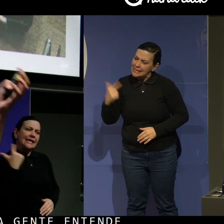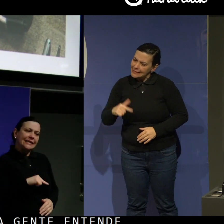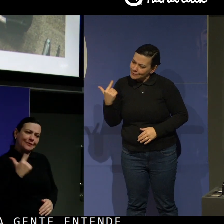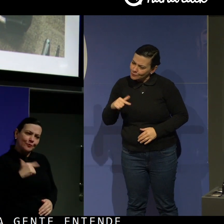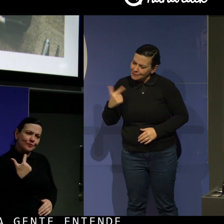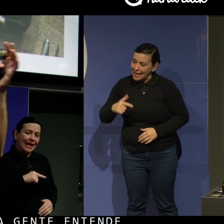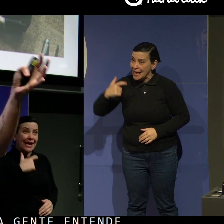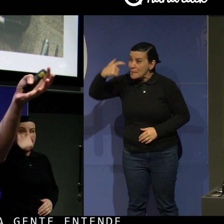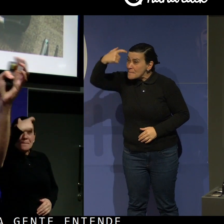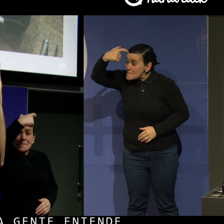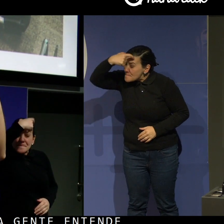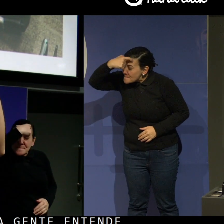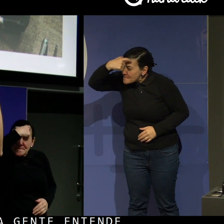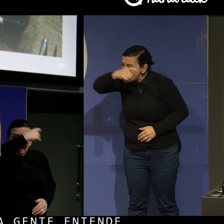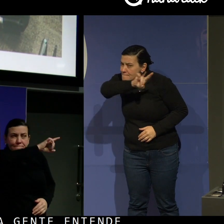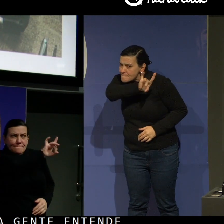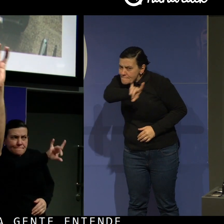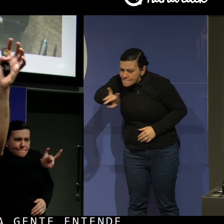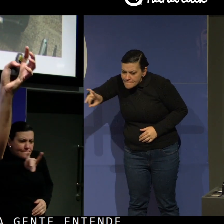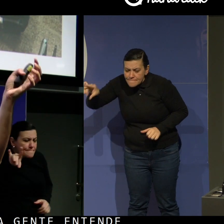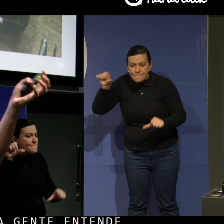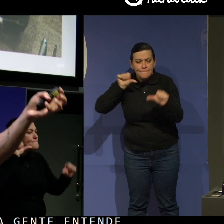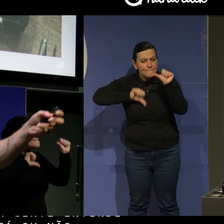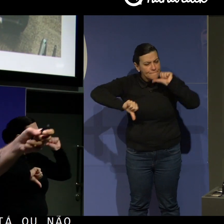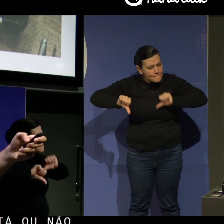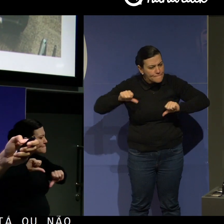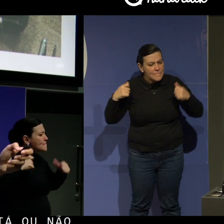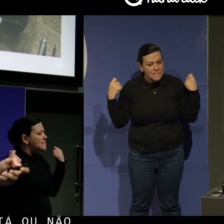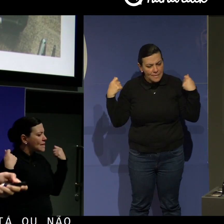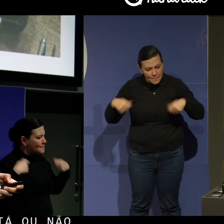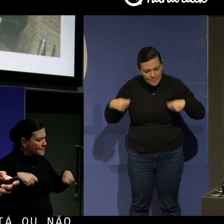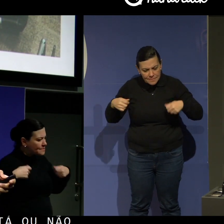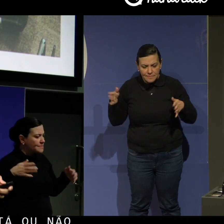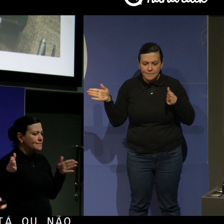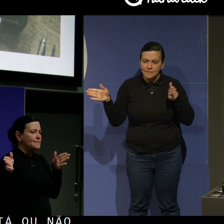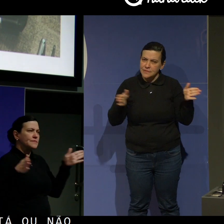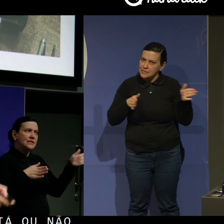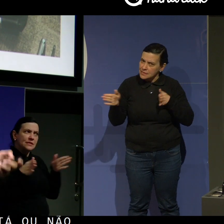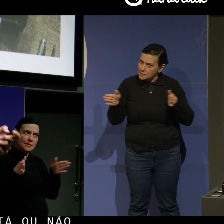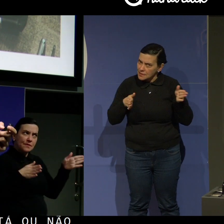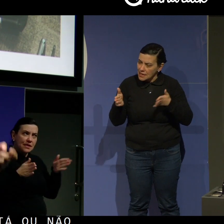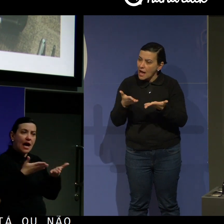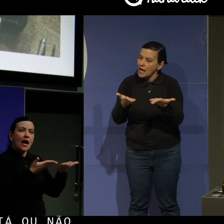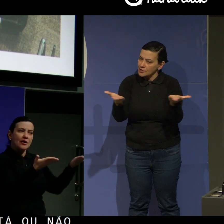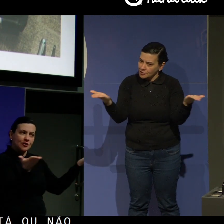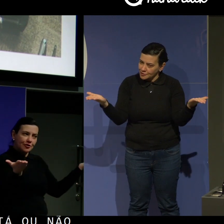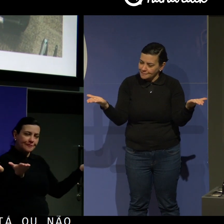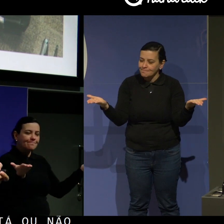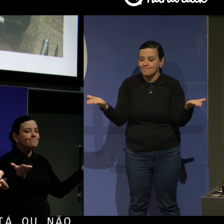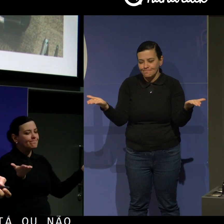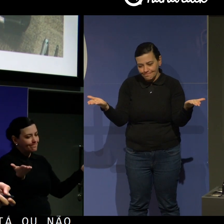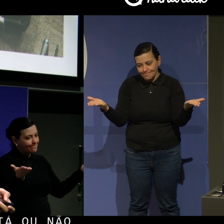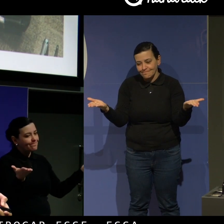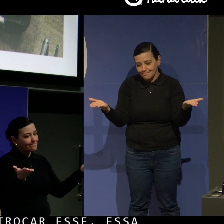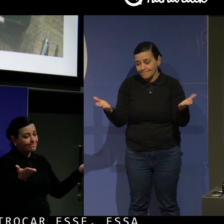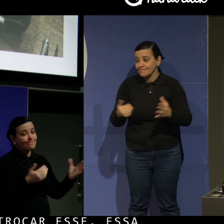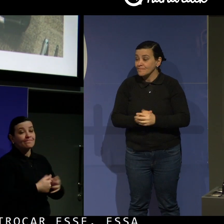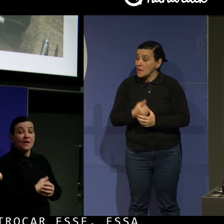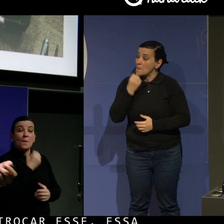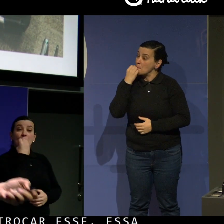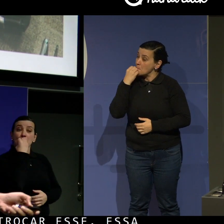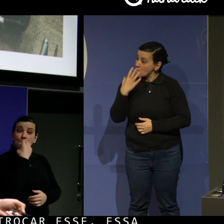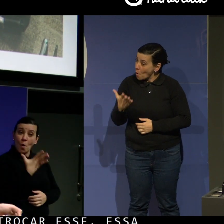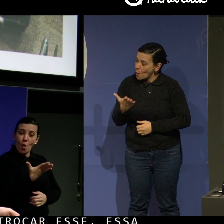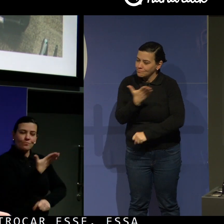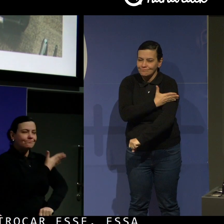de pensar a acessibilidade dos seus colaboradores. Felizmente, é um exercício que